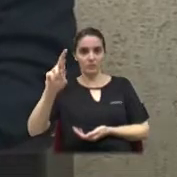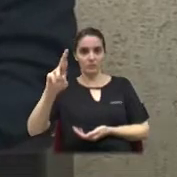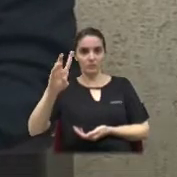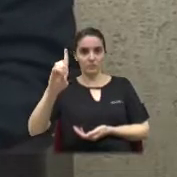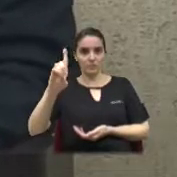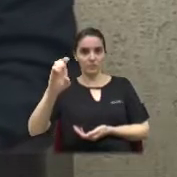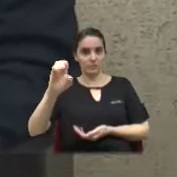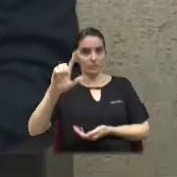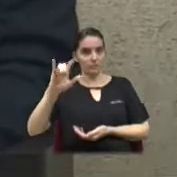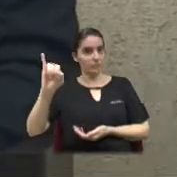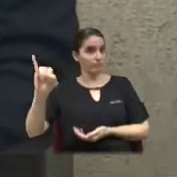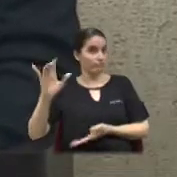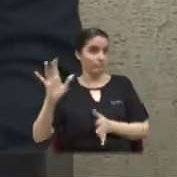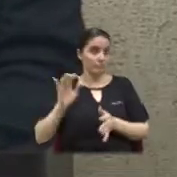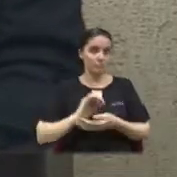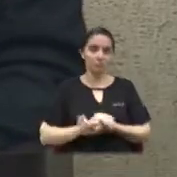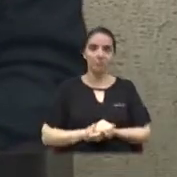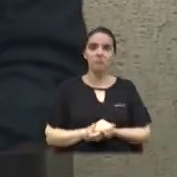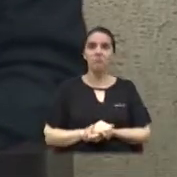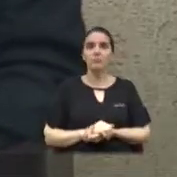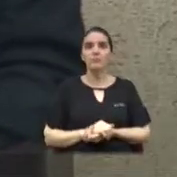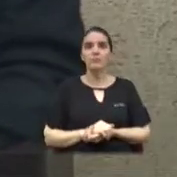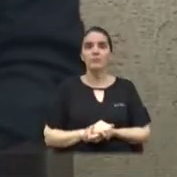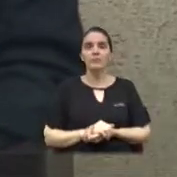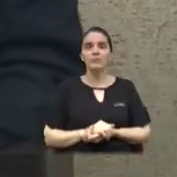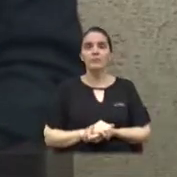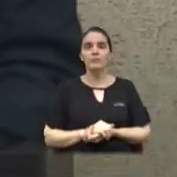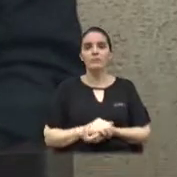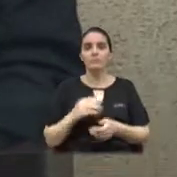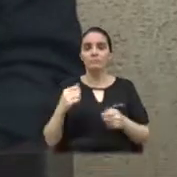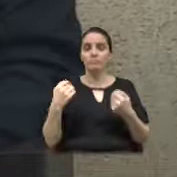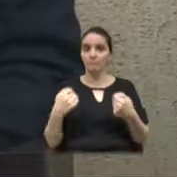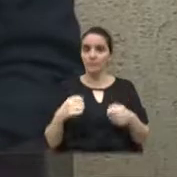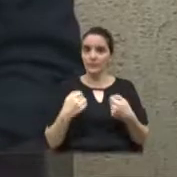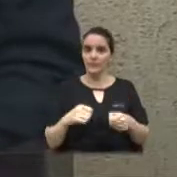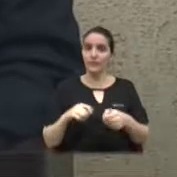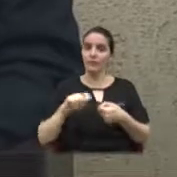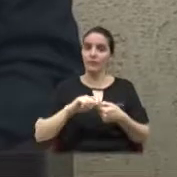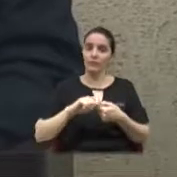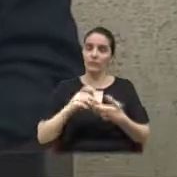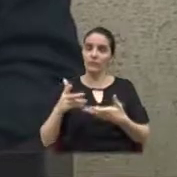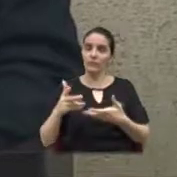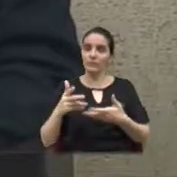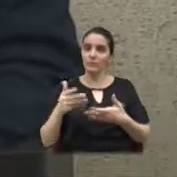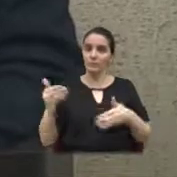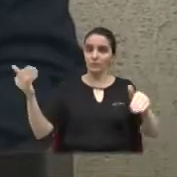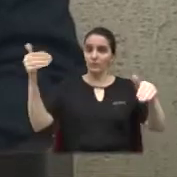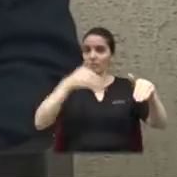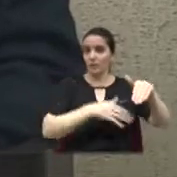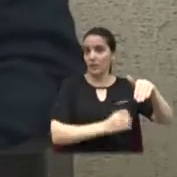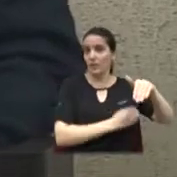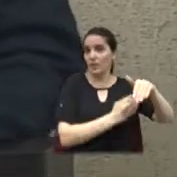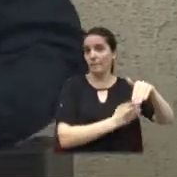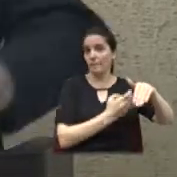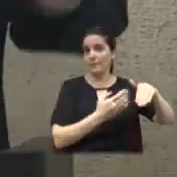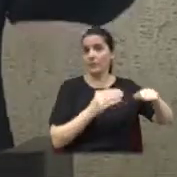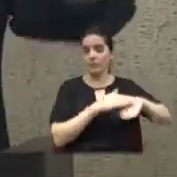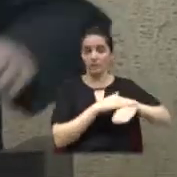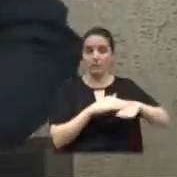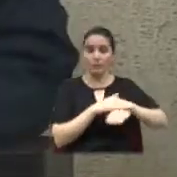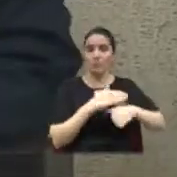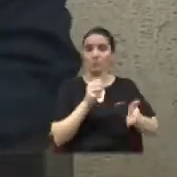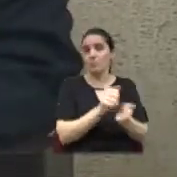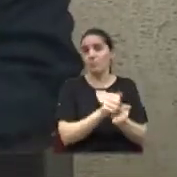o escritório da agricultura pelo menos poderia fazer alguma coisa, ir lá fazer uma... Olha, está sendo multado.